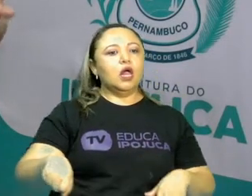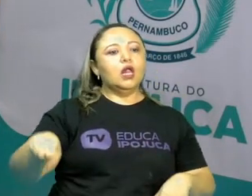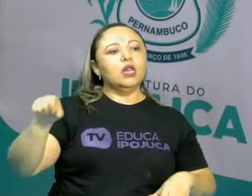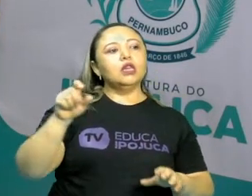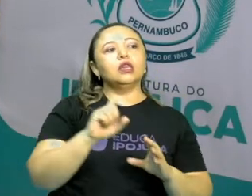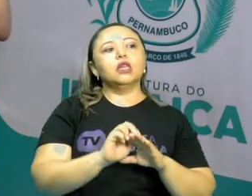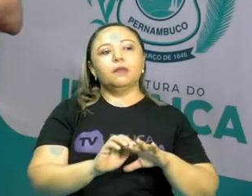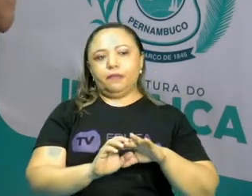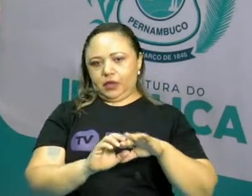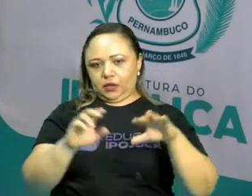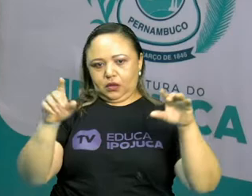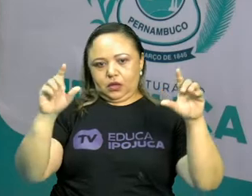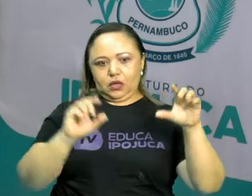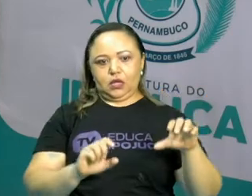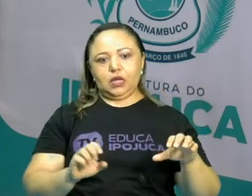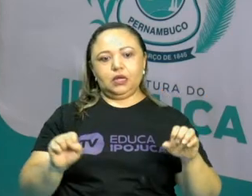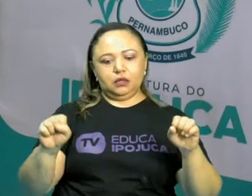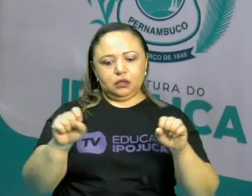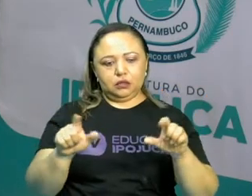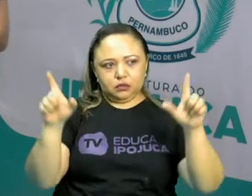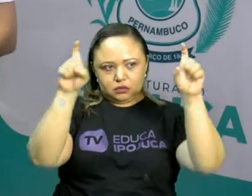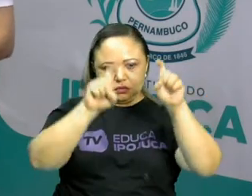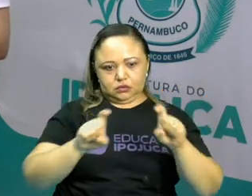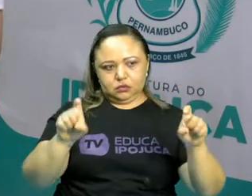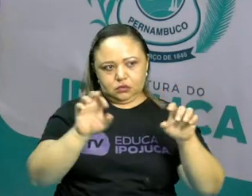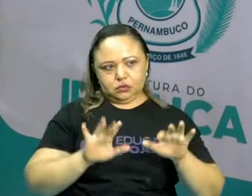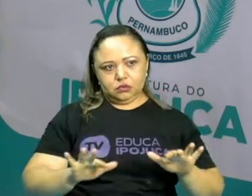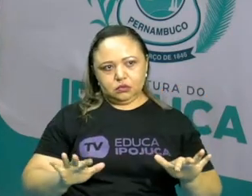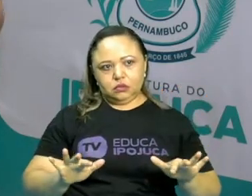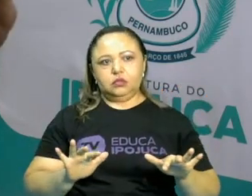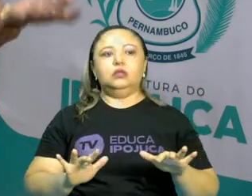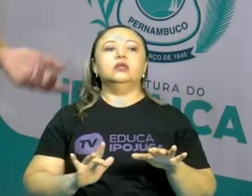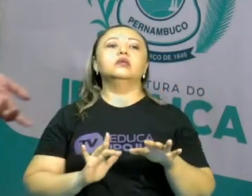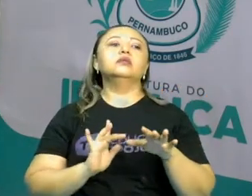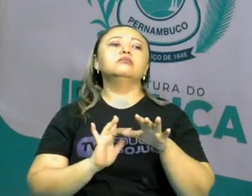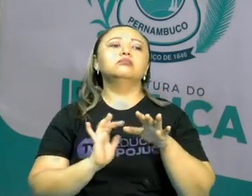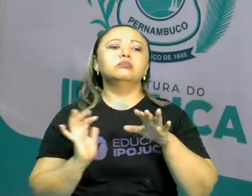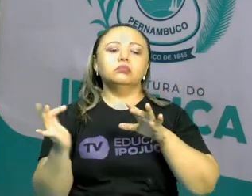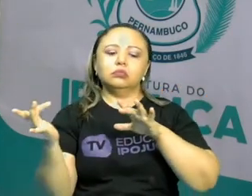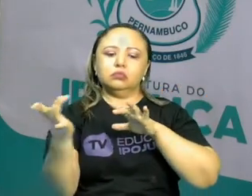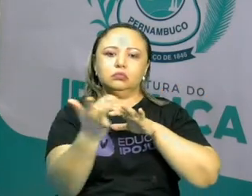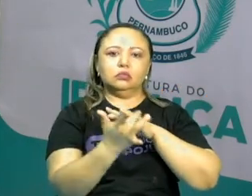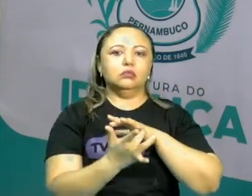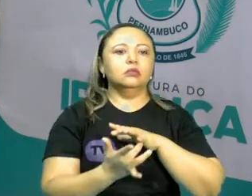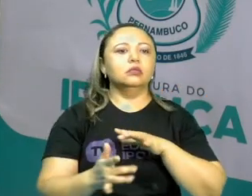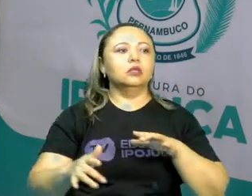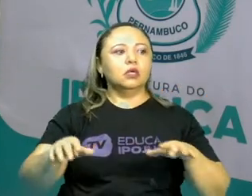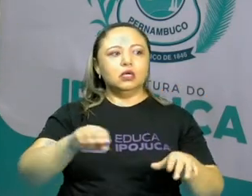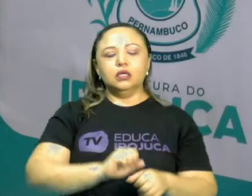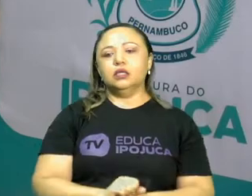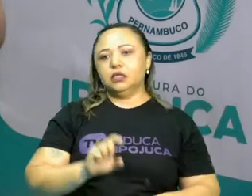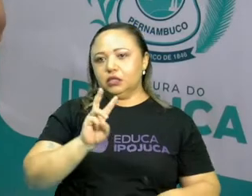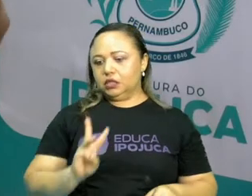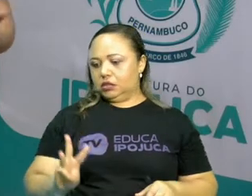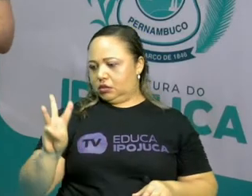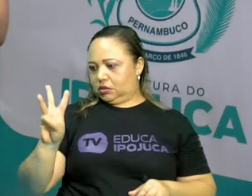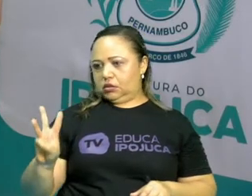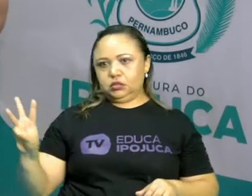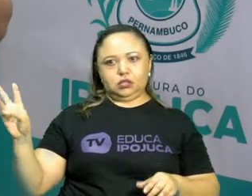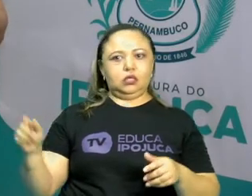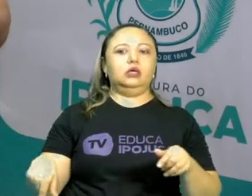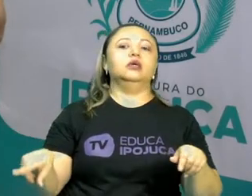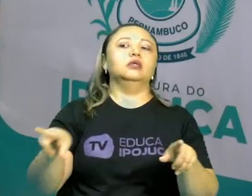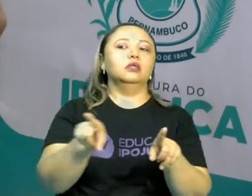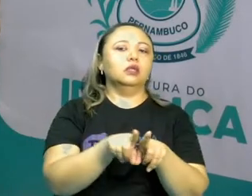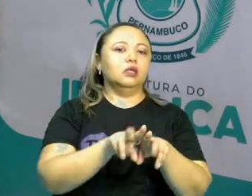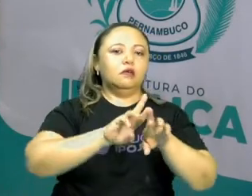sociais, que hoje a gente compartilha aí, certo? E sites diversos, você vai encontrar várias charges